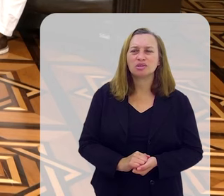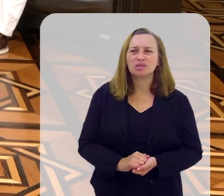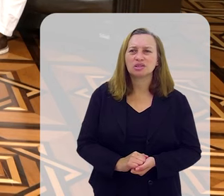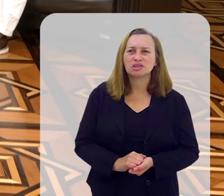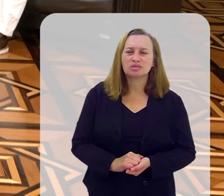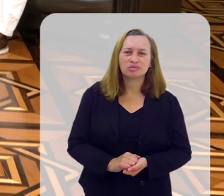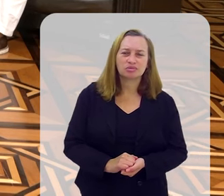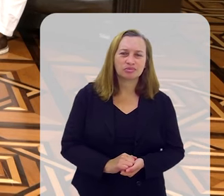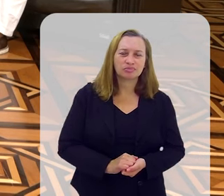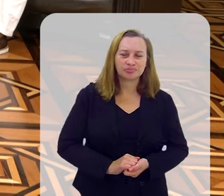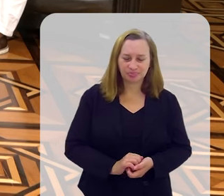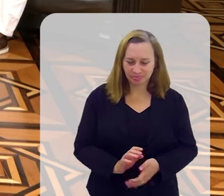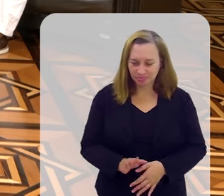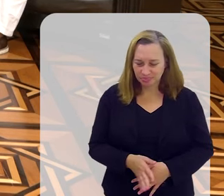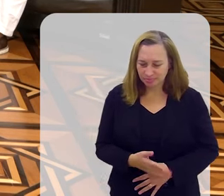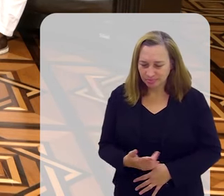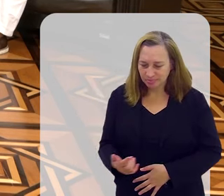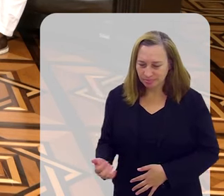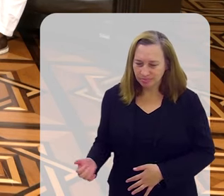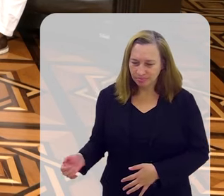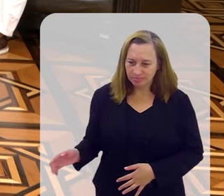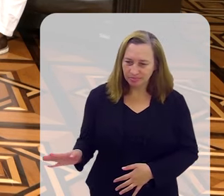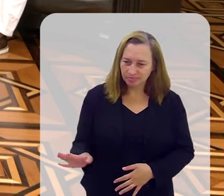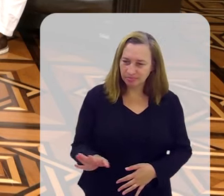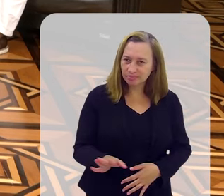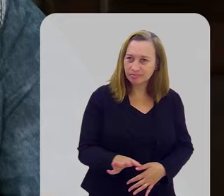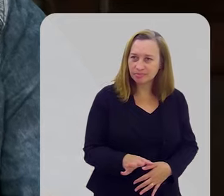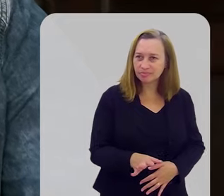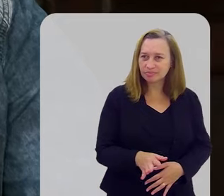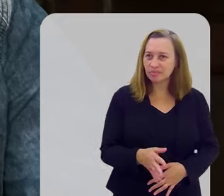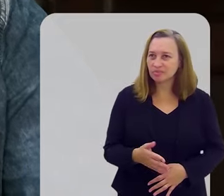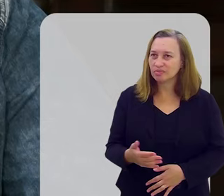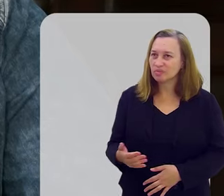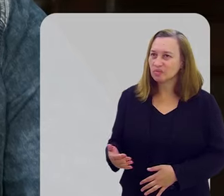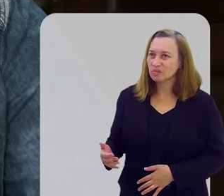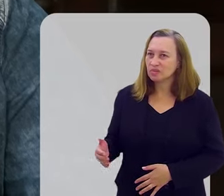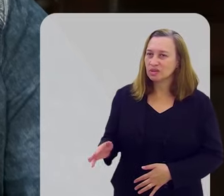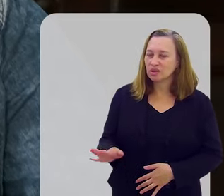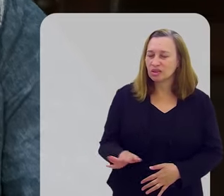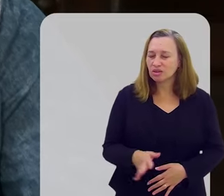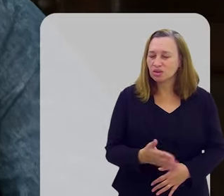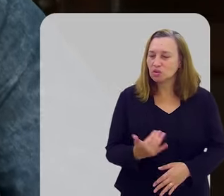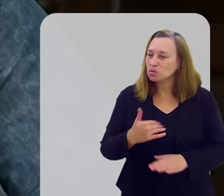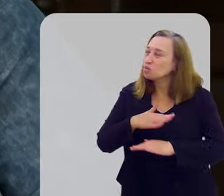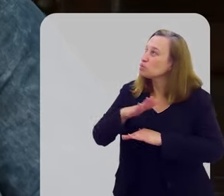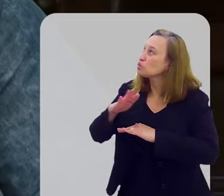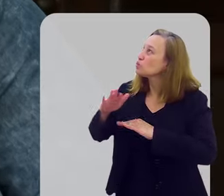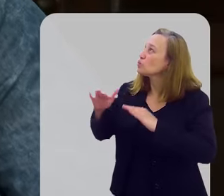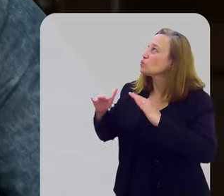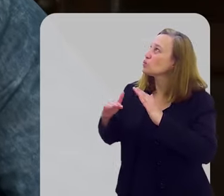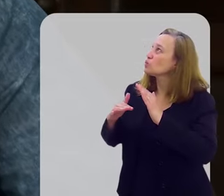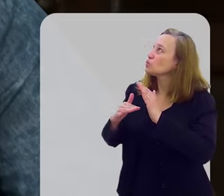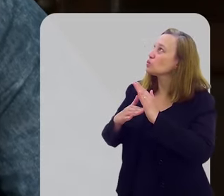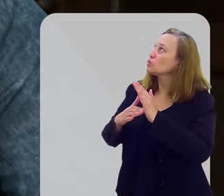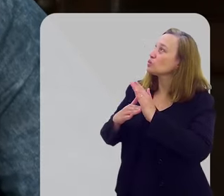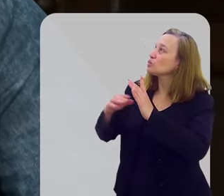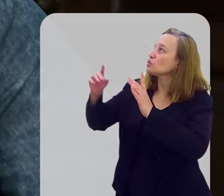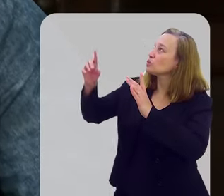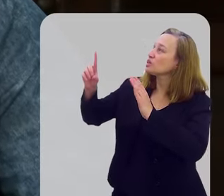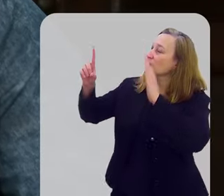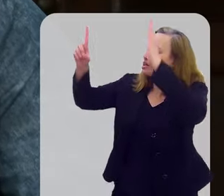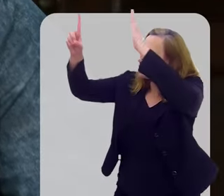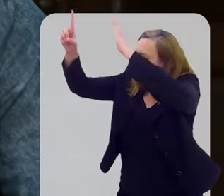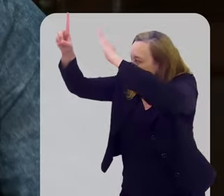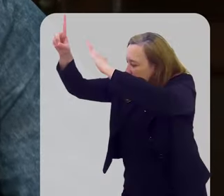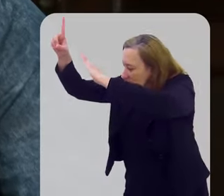Eu te dou toda adoração, tudo o que